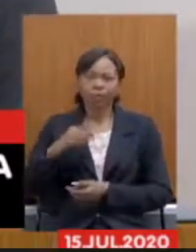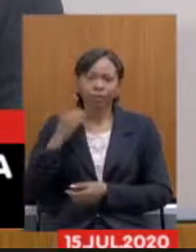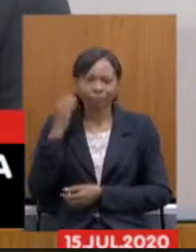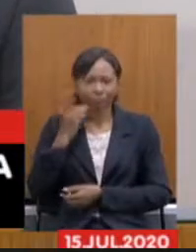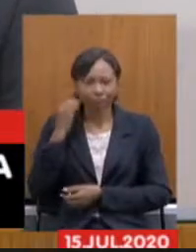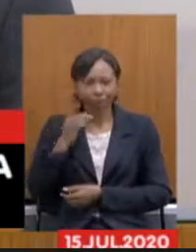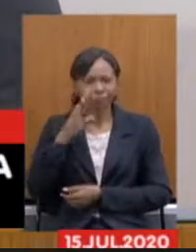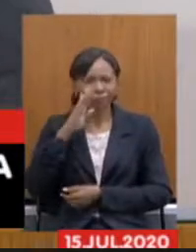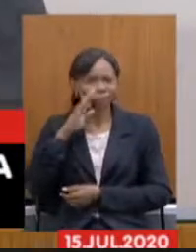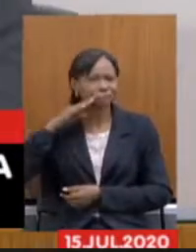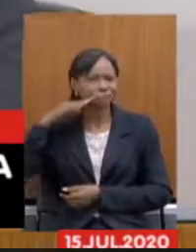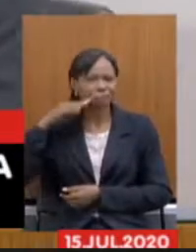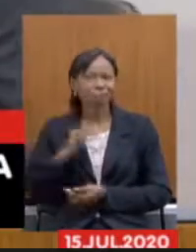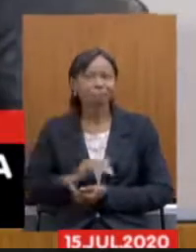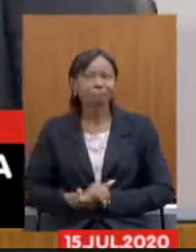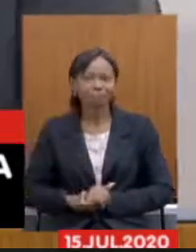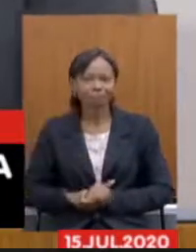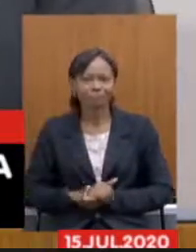Beatriz Serqueira